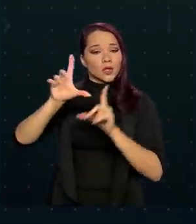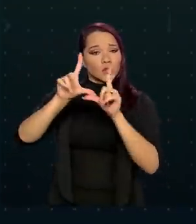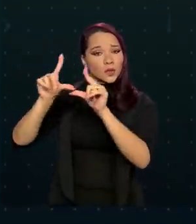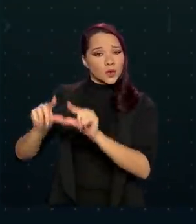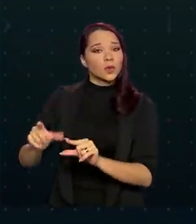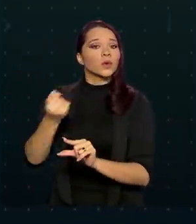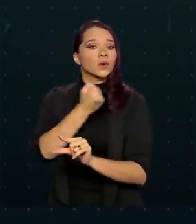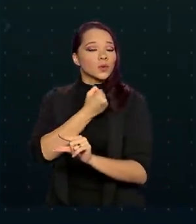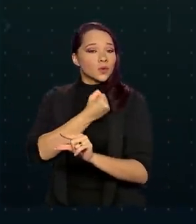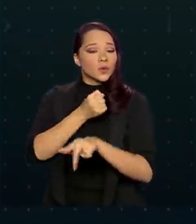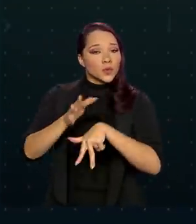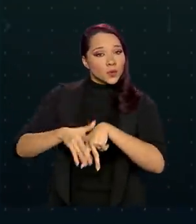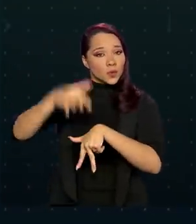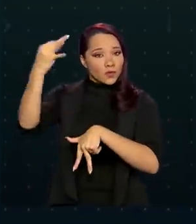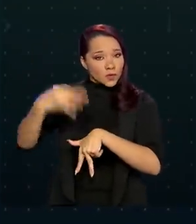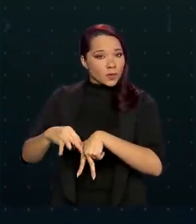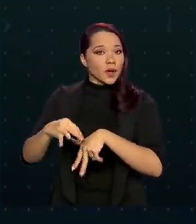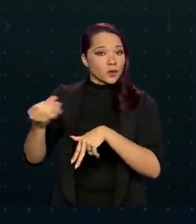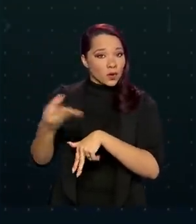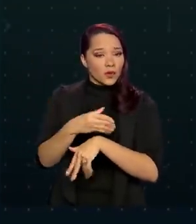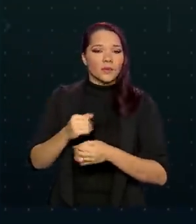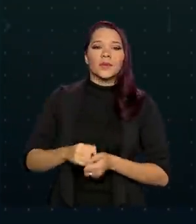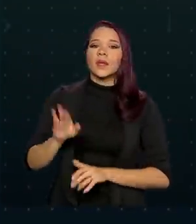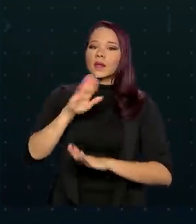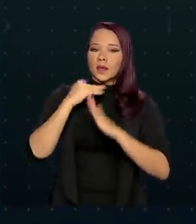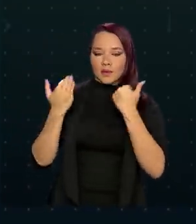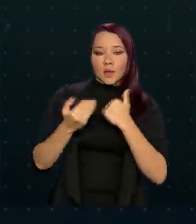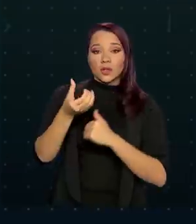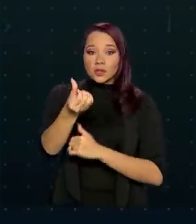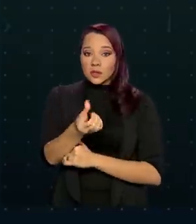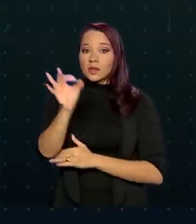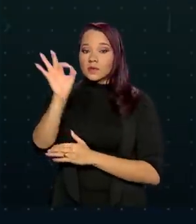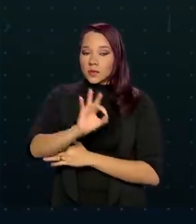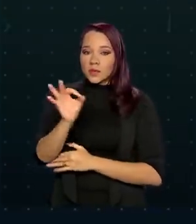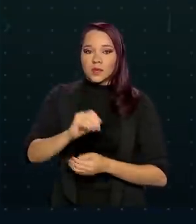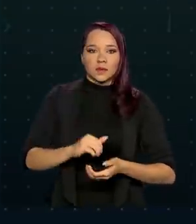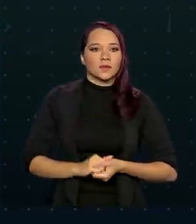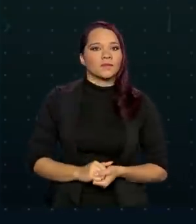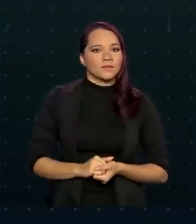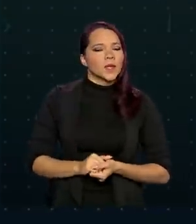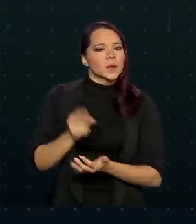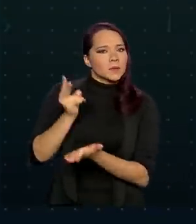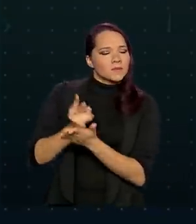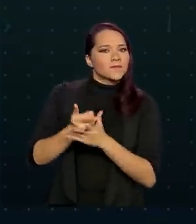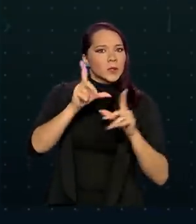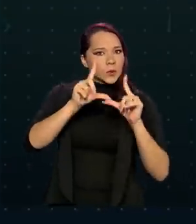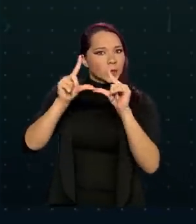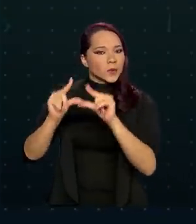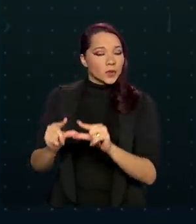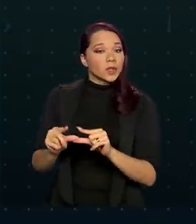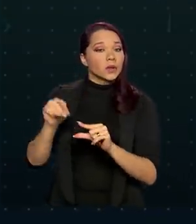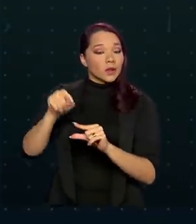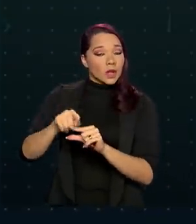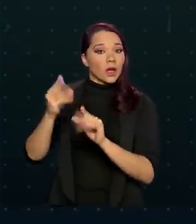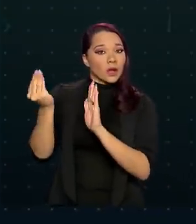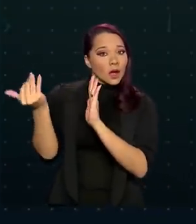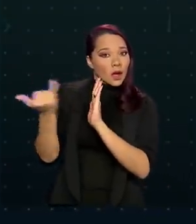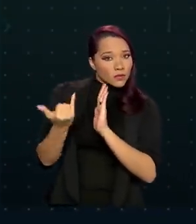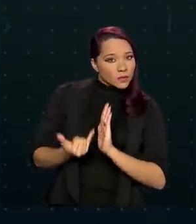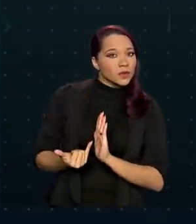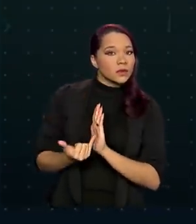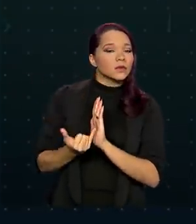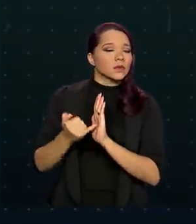os novos casos em 13% e as mortes em 6%. Mesmo com a diminuição, os registros